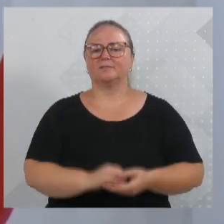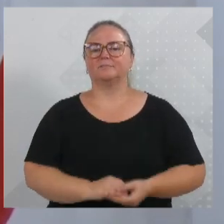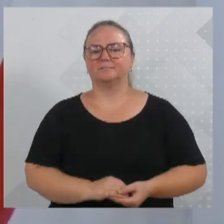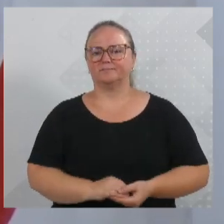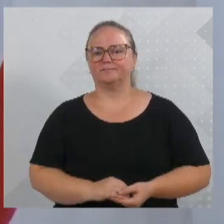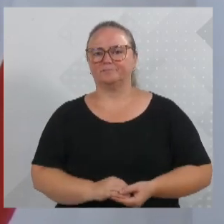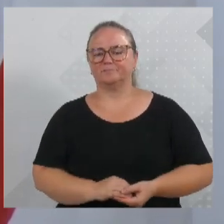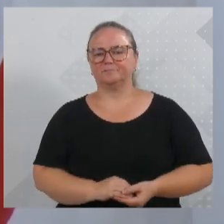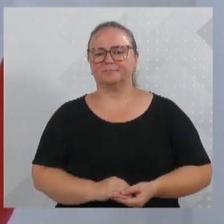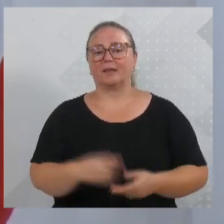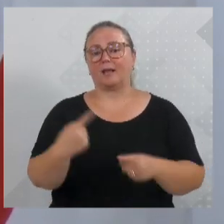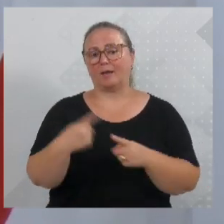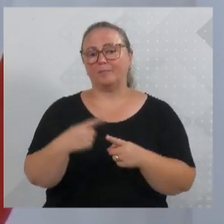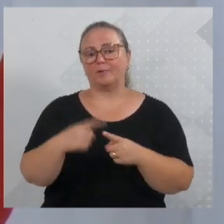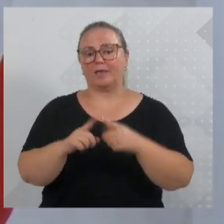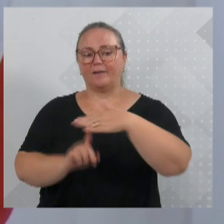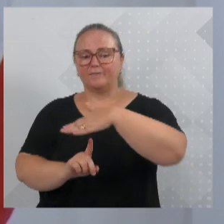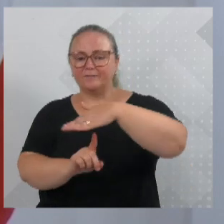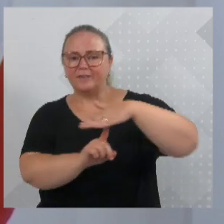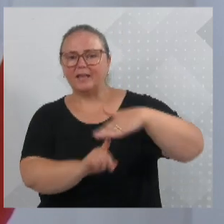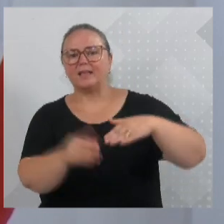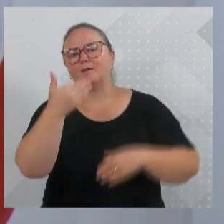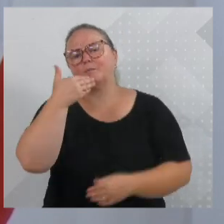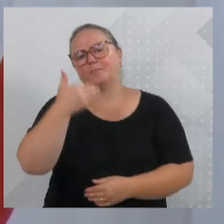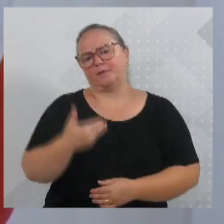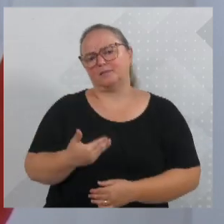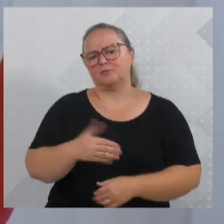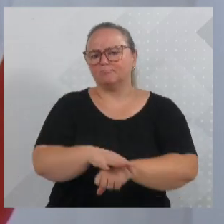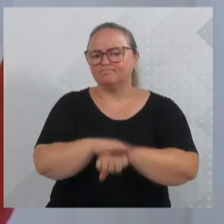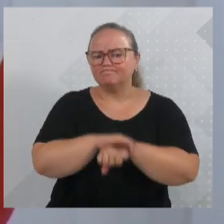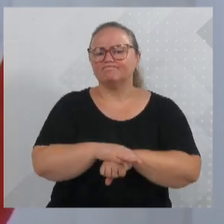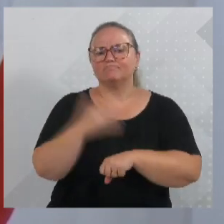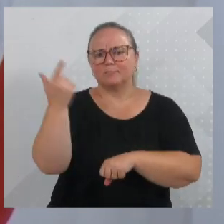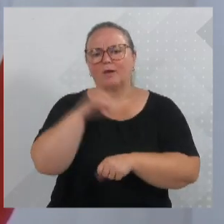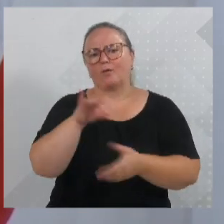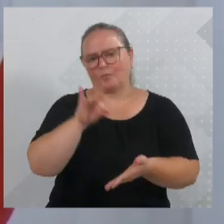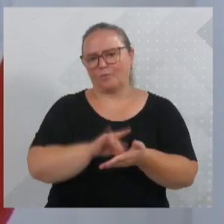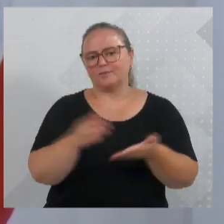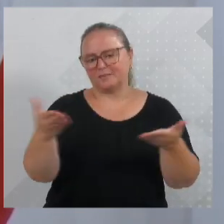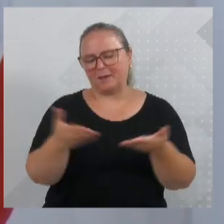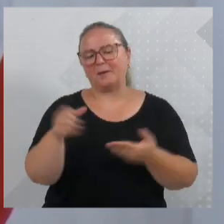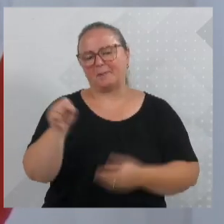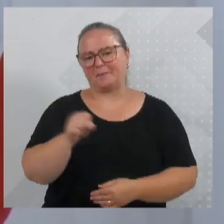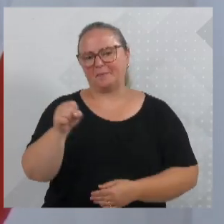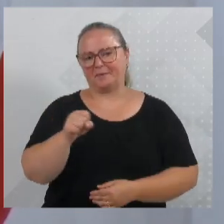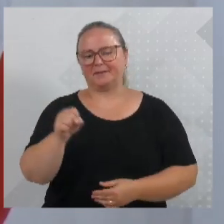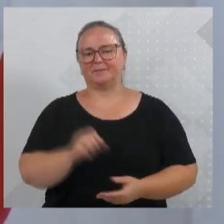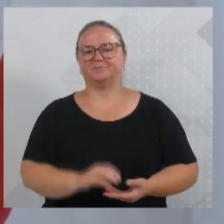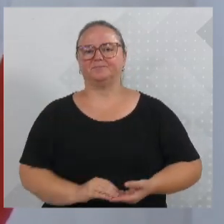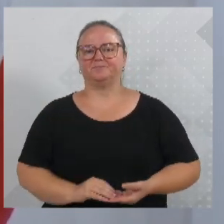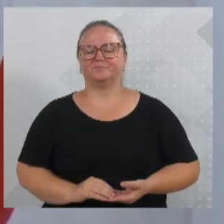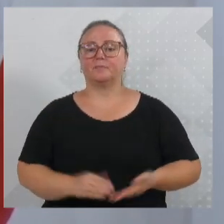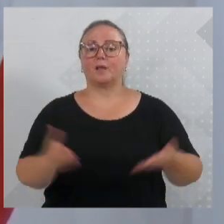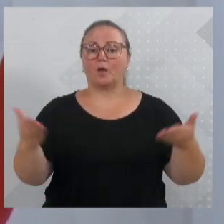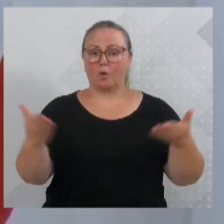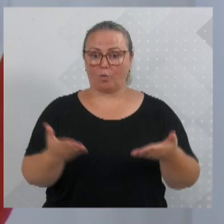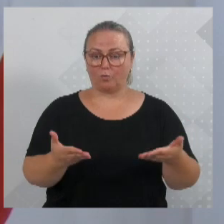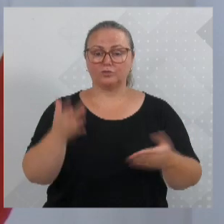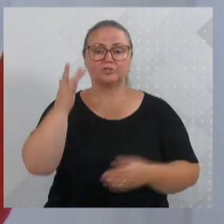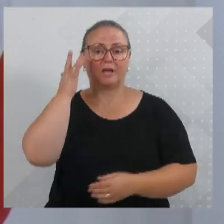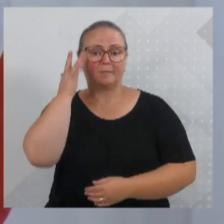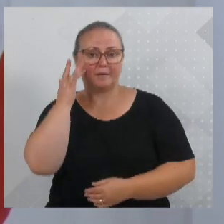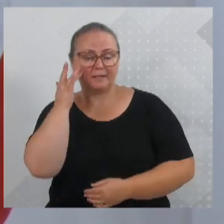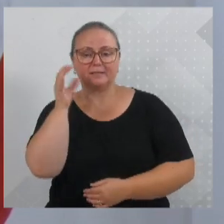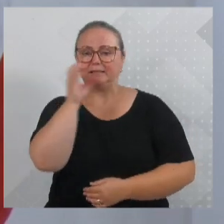avanços que eram cobrados pelas feirinhas, estaremos também acompanhando. E está tendo agora, hoje, amanhã e sábado,